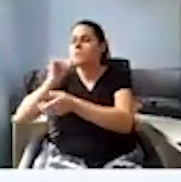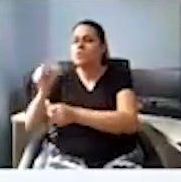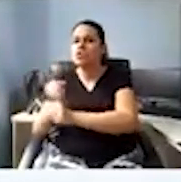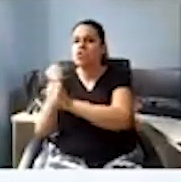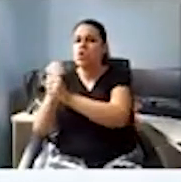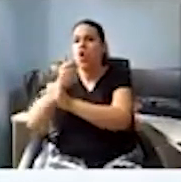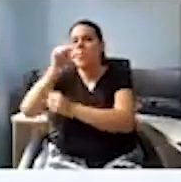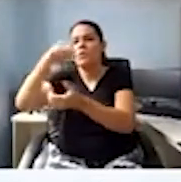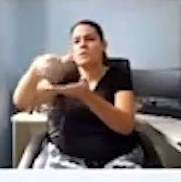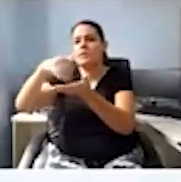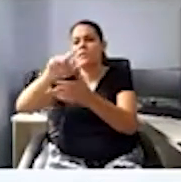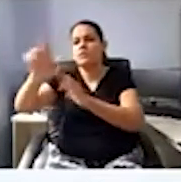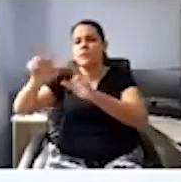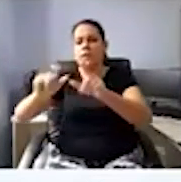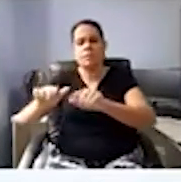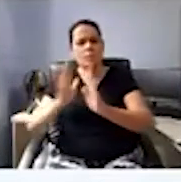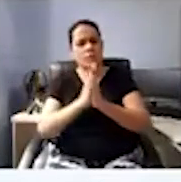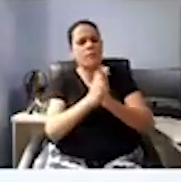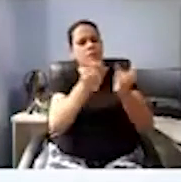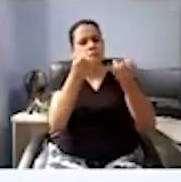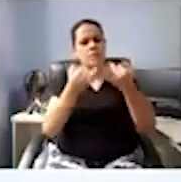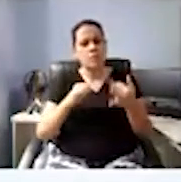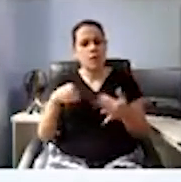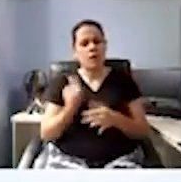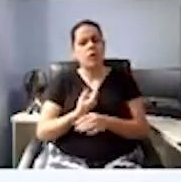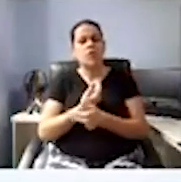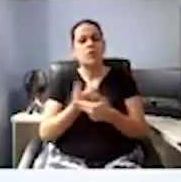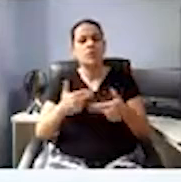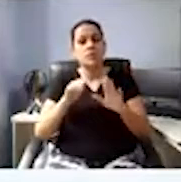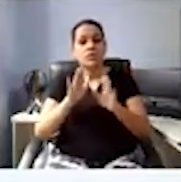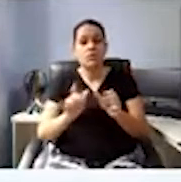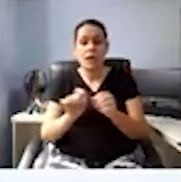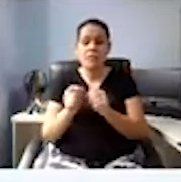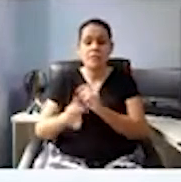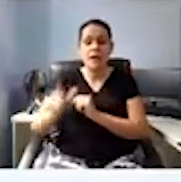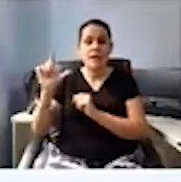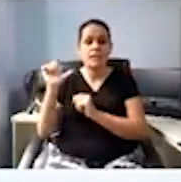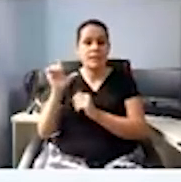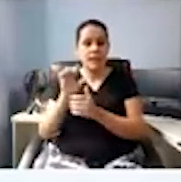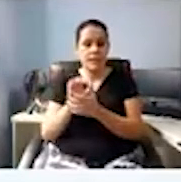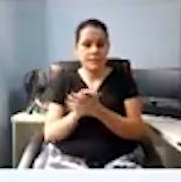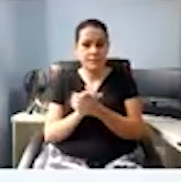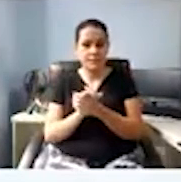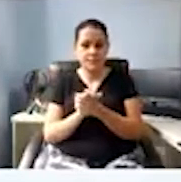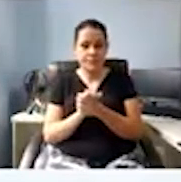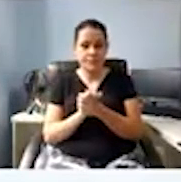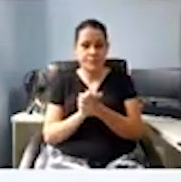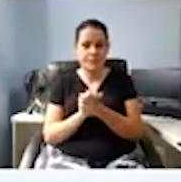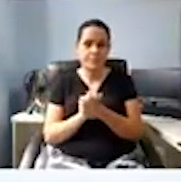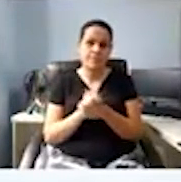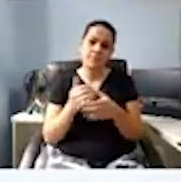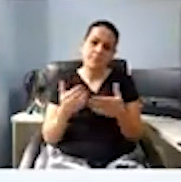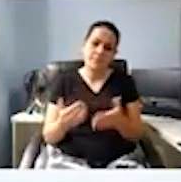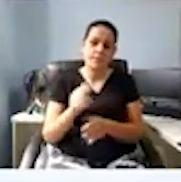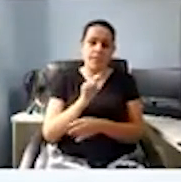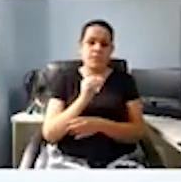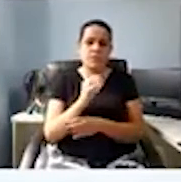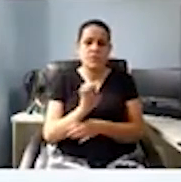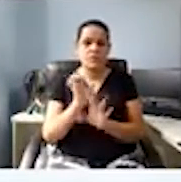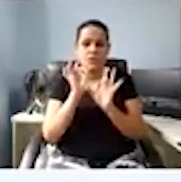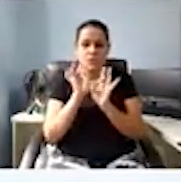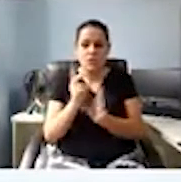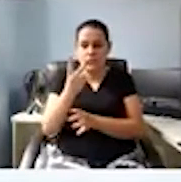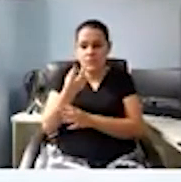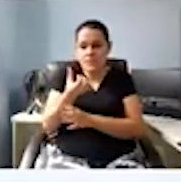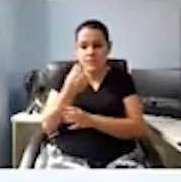Queria você falasse um pouco para nós sobre essas atividades que você desempenhava. Então, Justi, nesses 26 dias de